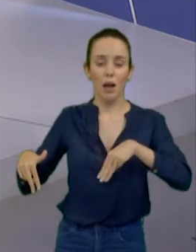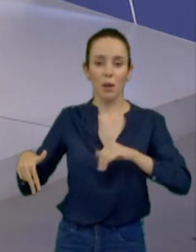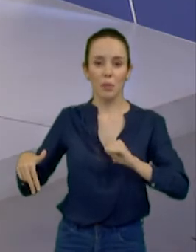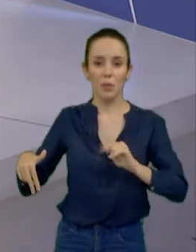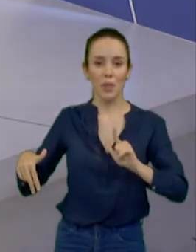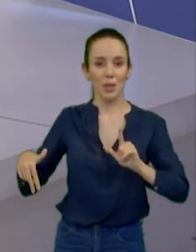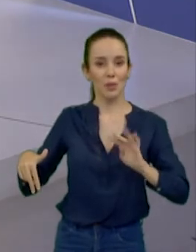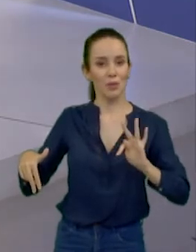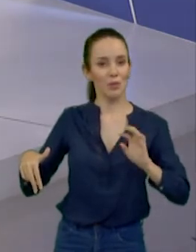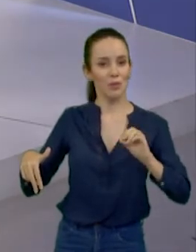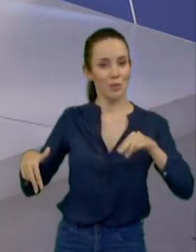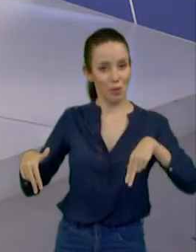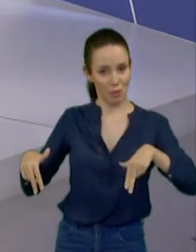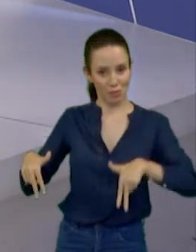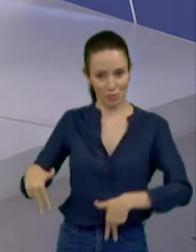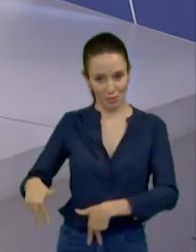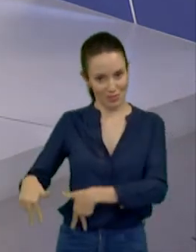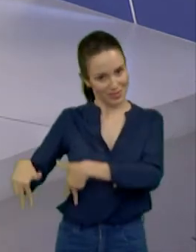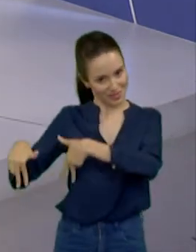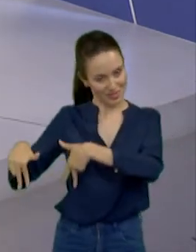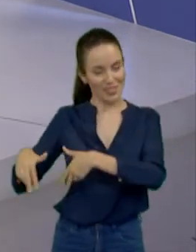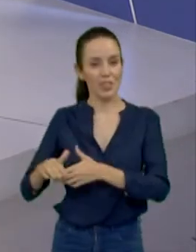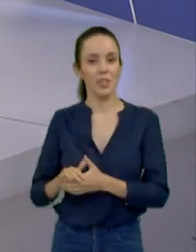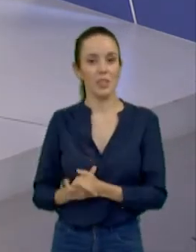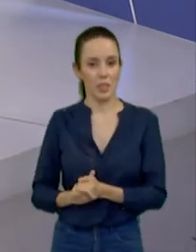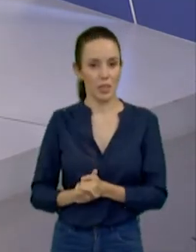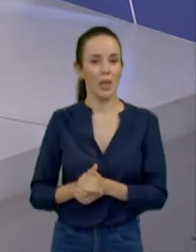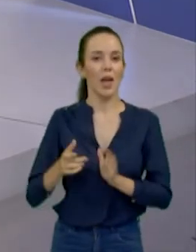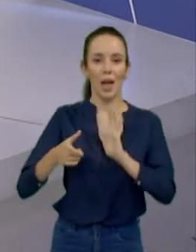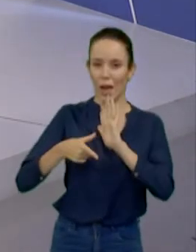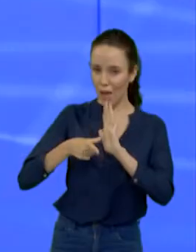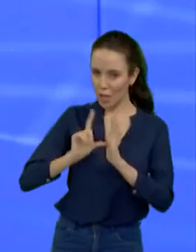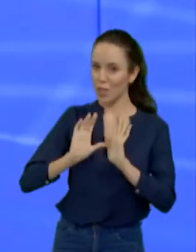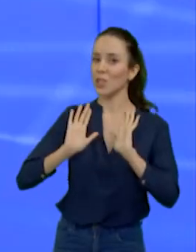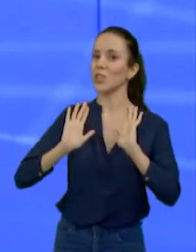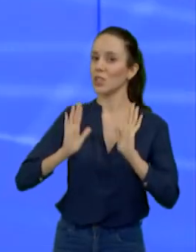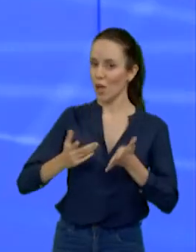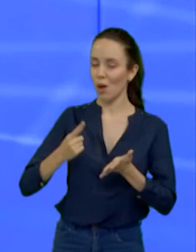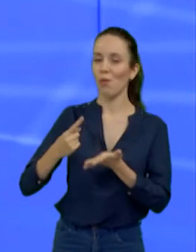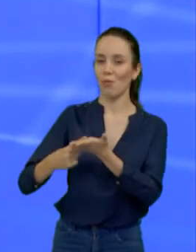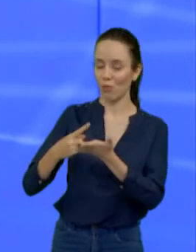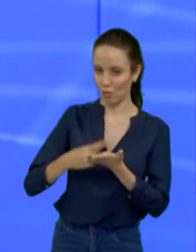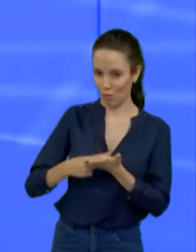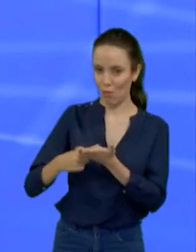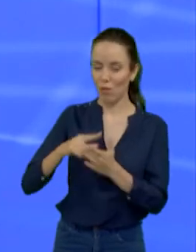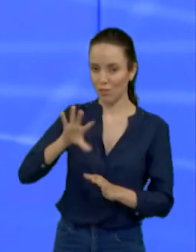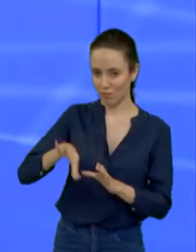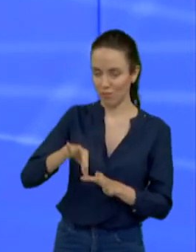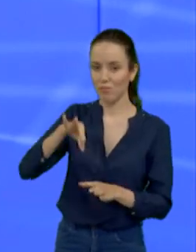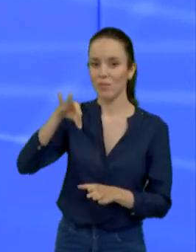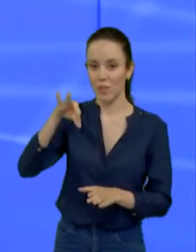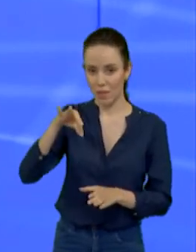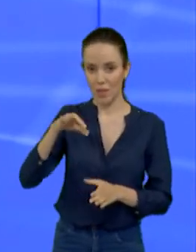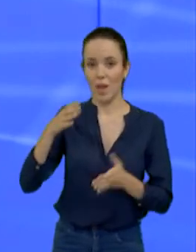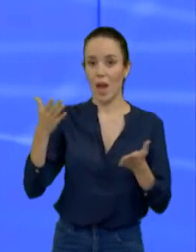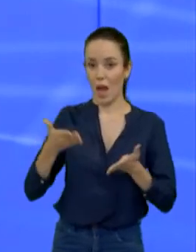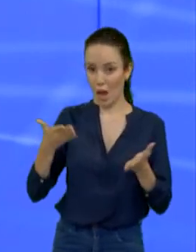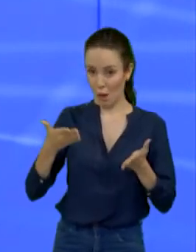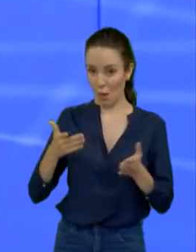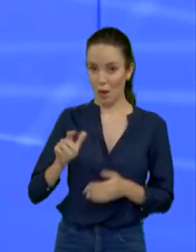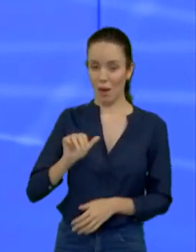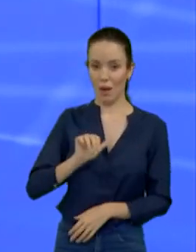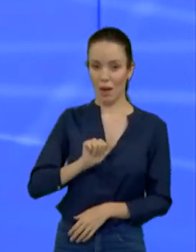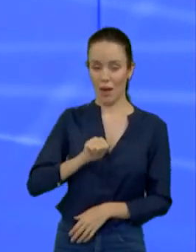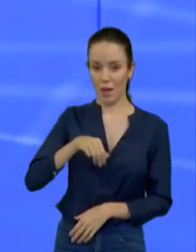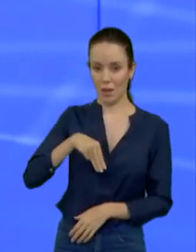aqui nos púlpitos ao lado direito, pela ordem acordada previamente em sorteio. O Hamilton Pacheco agora é quem faz a